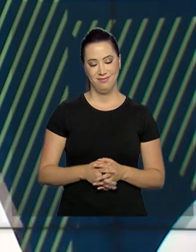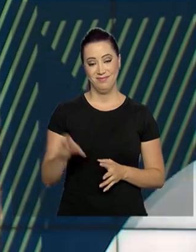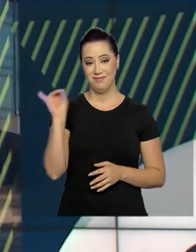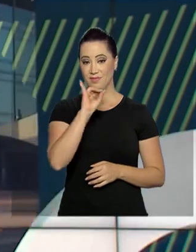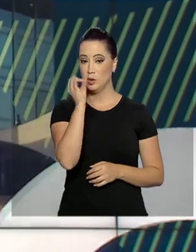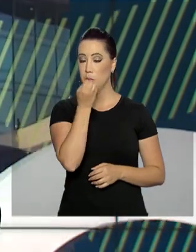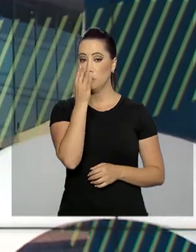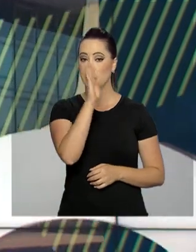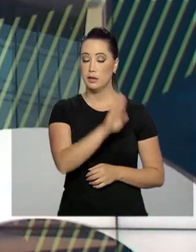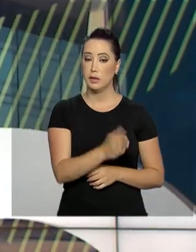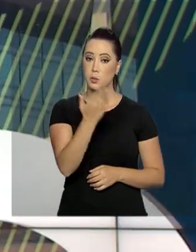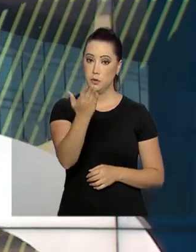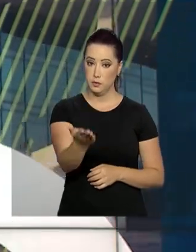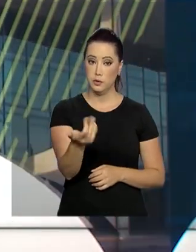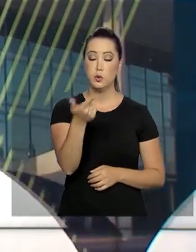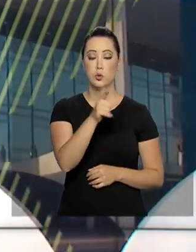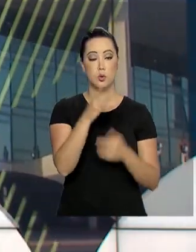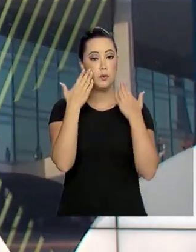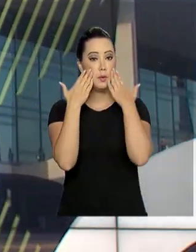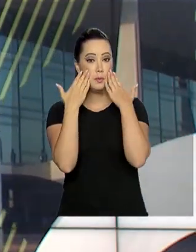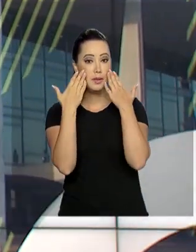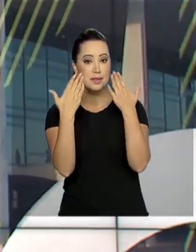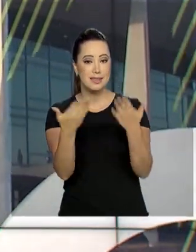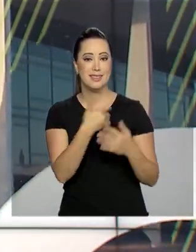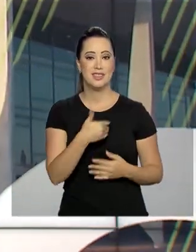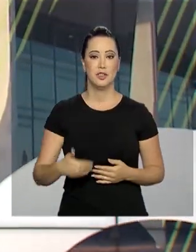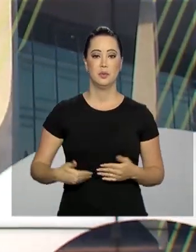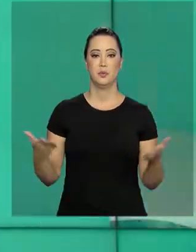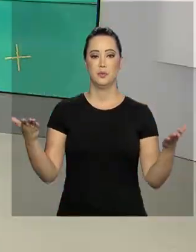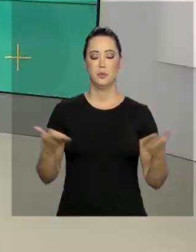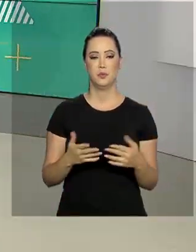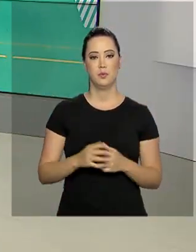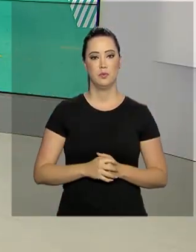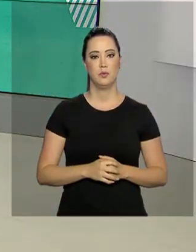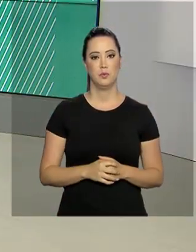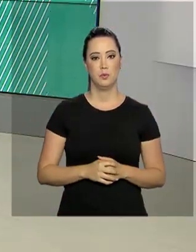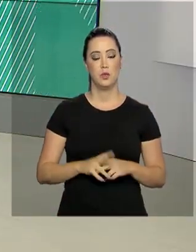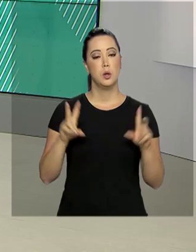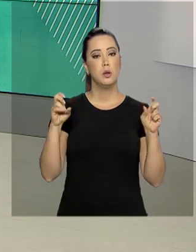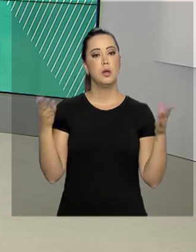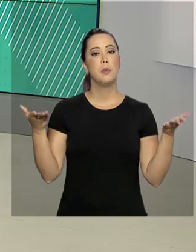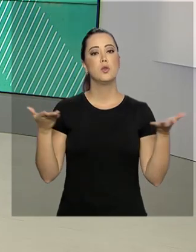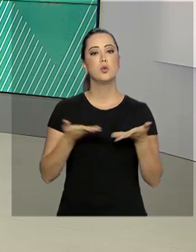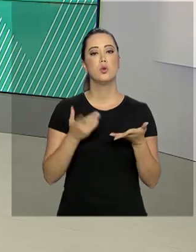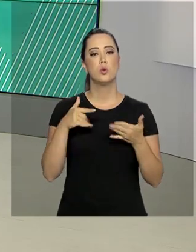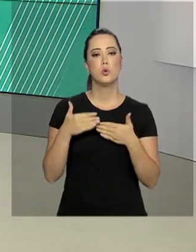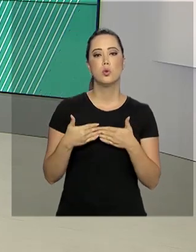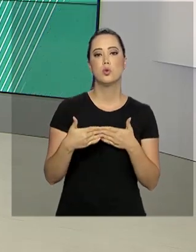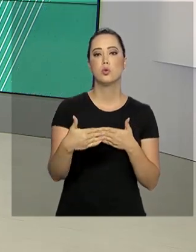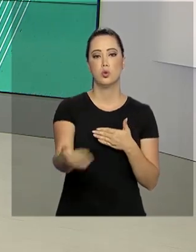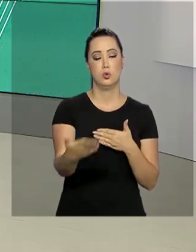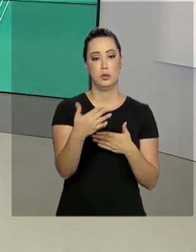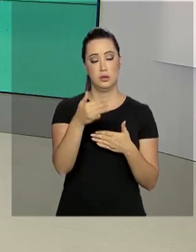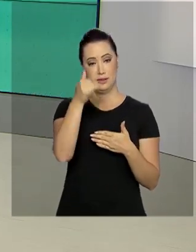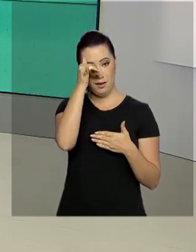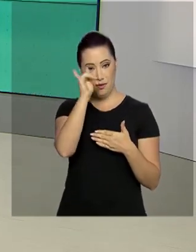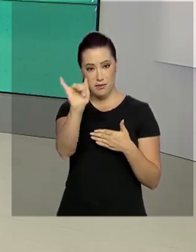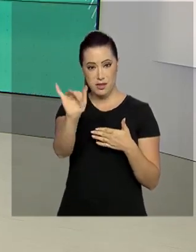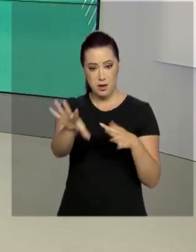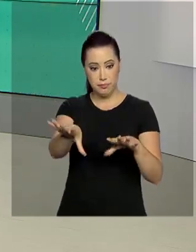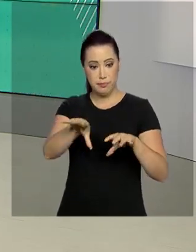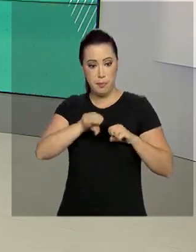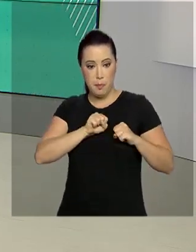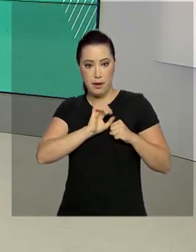Olá, boa tarde para você. Já está de volta o Governo Agora. E o assunto do dia continua sendo o combate ao novo